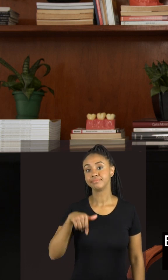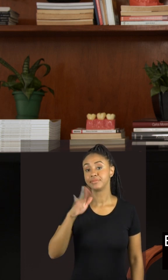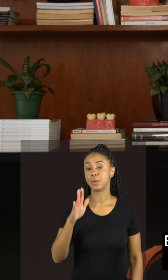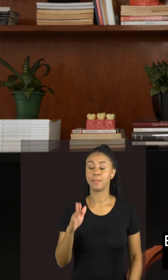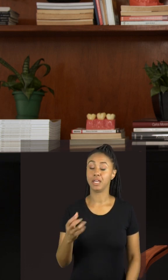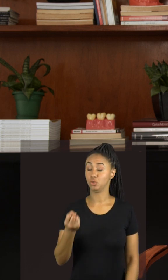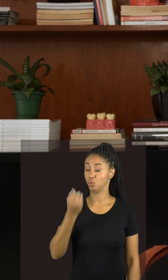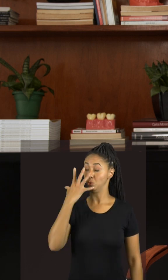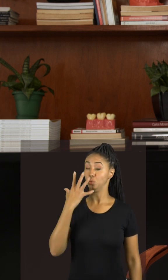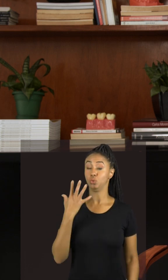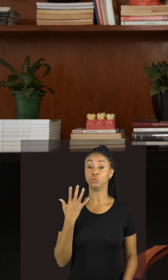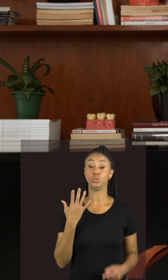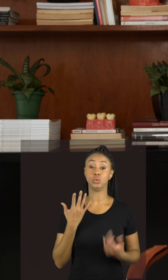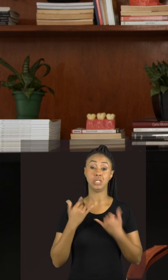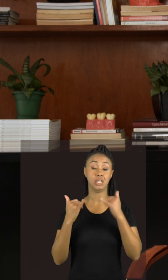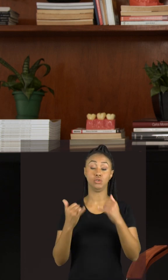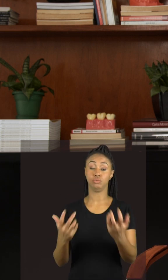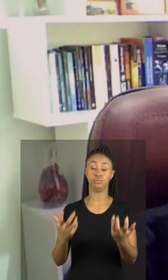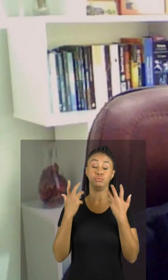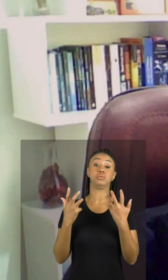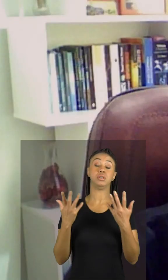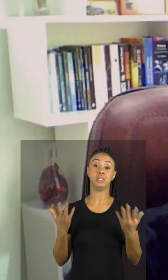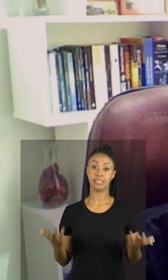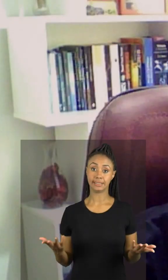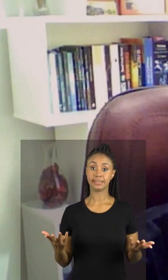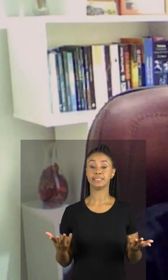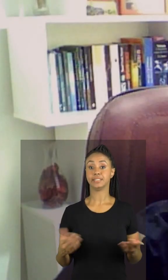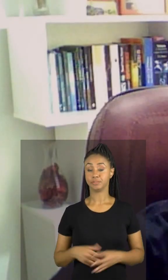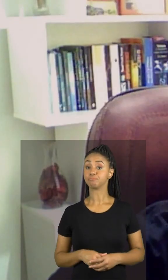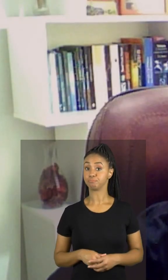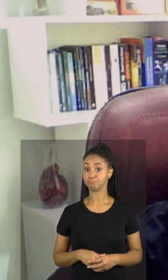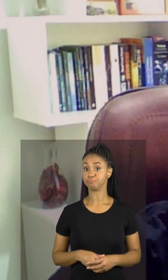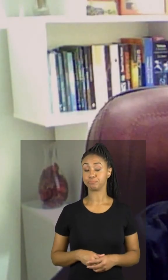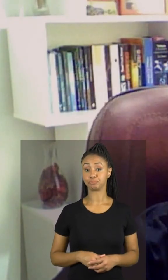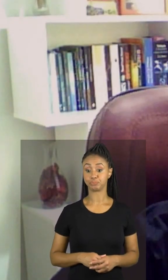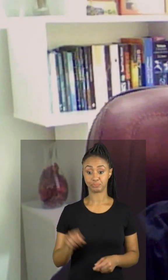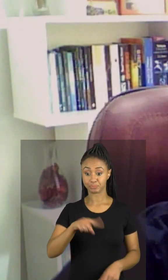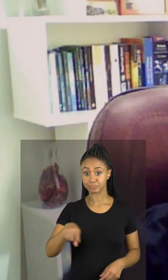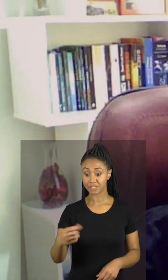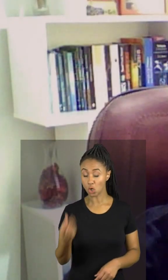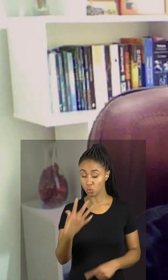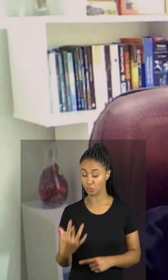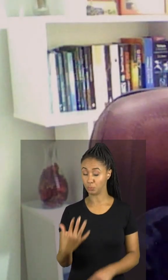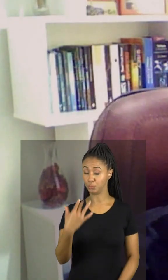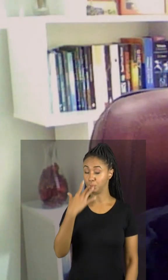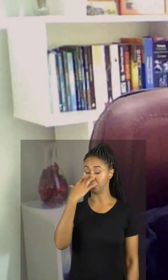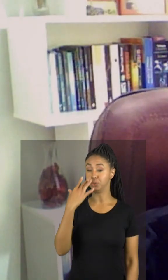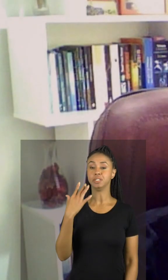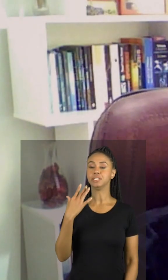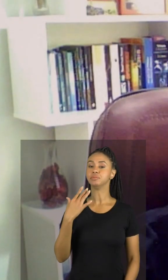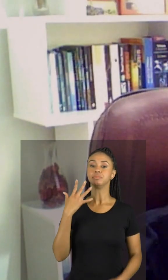luminosos de energia bastante intensa. E que são os raios luminosos que mais